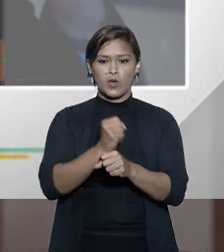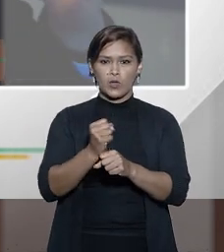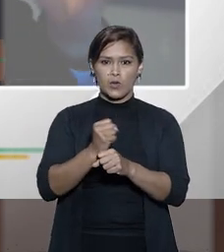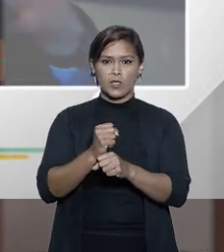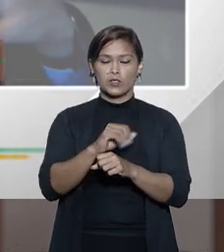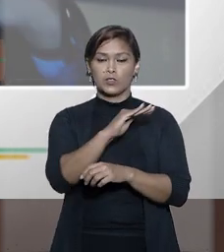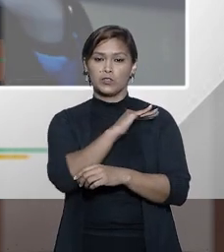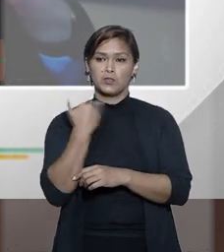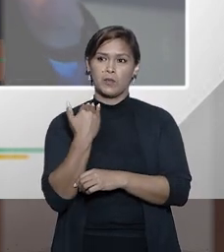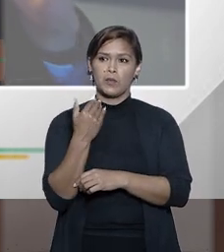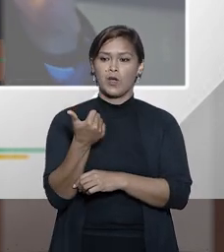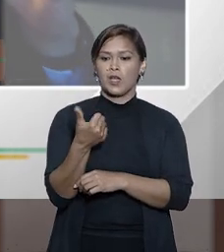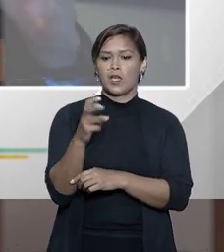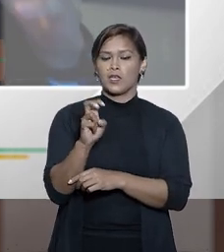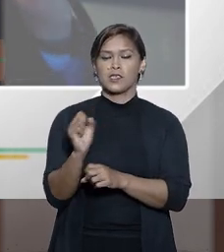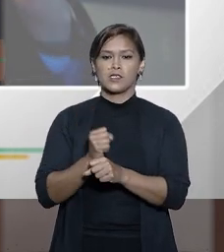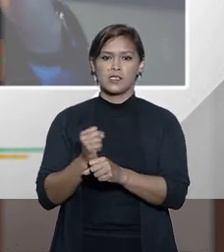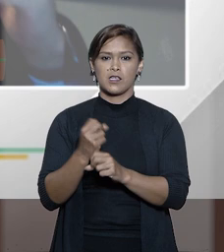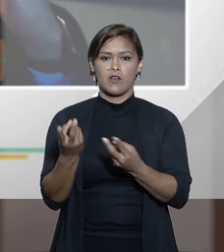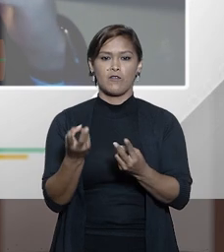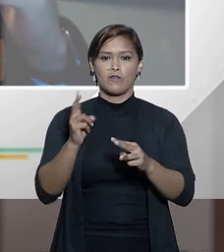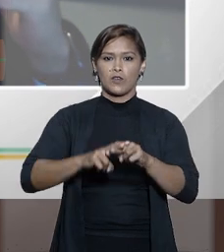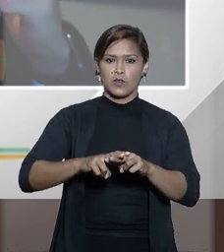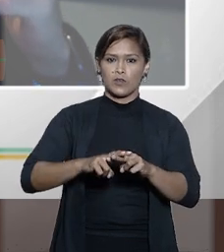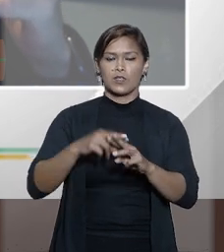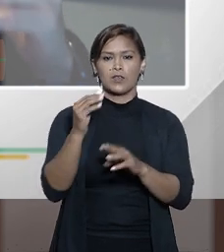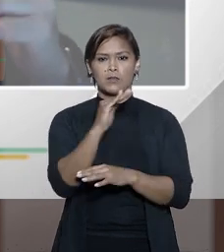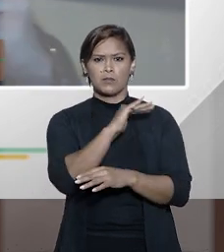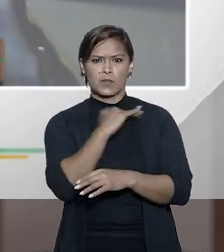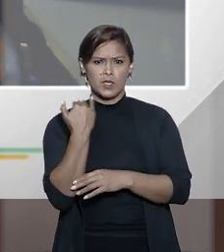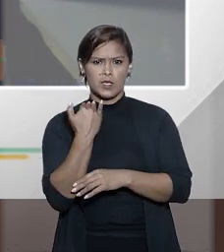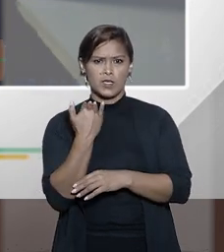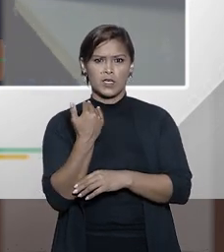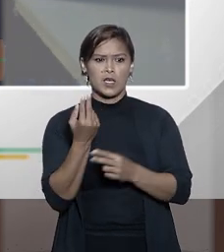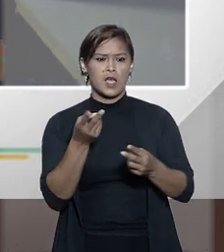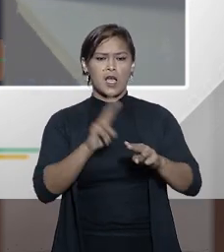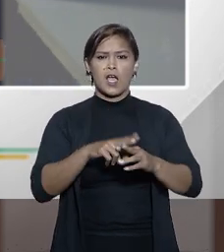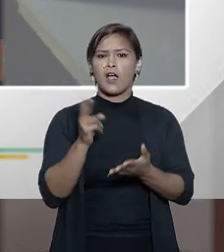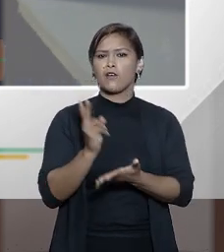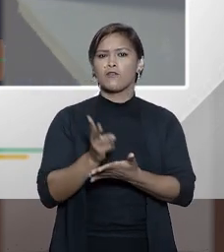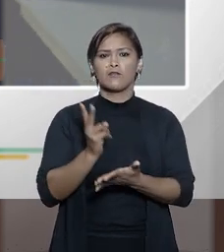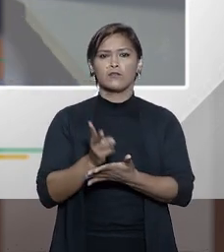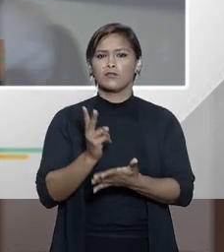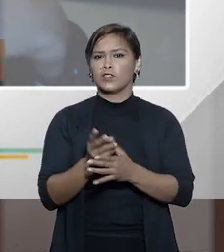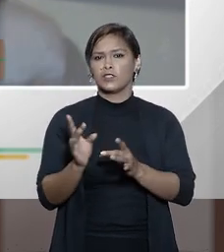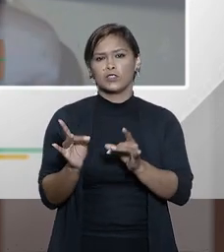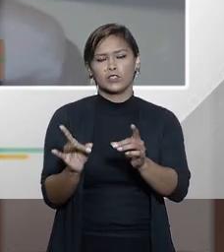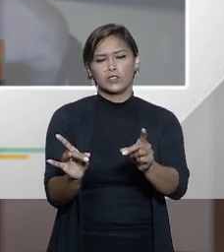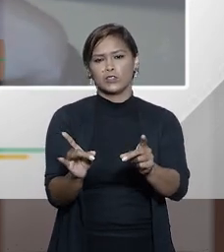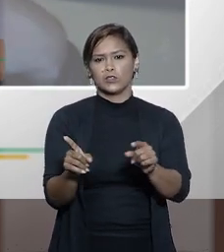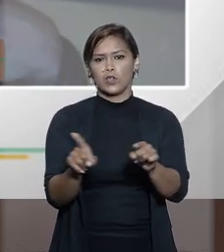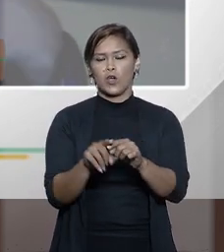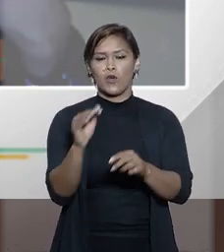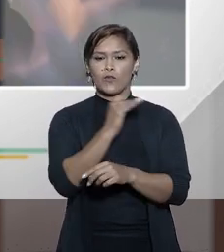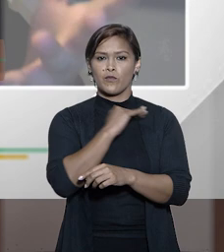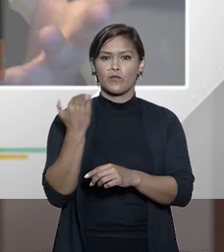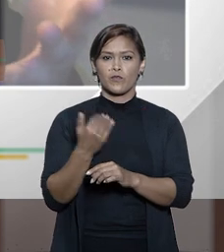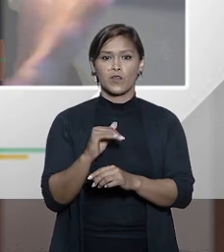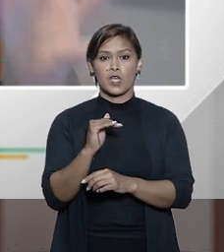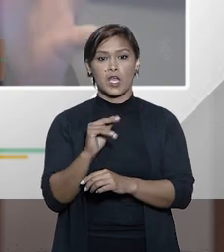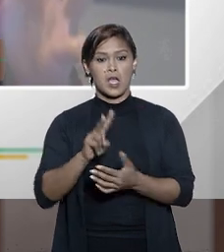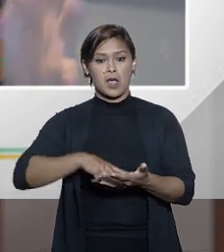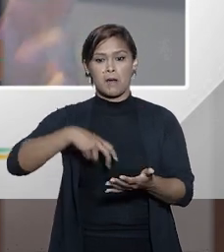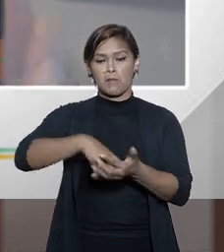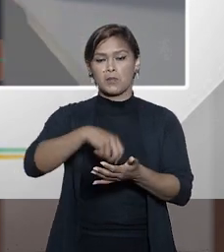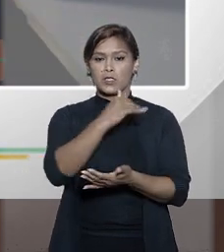condenada pelo crime de homicídio há quinze anos foi condenada pelo crime de homicídio à prisão perpétua ou foi condenada pelo crime de homicídio à pena de